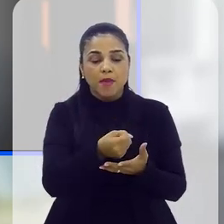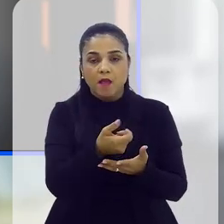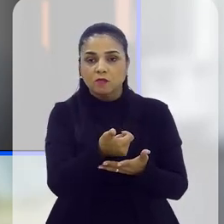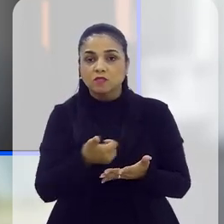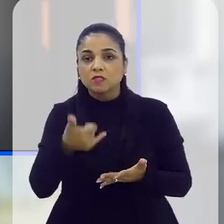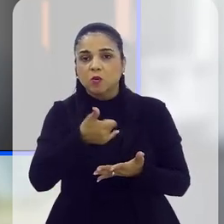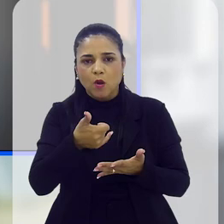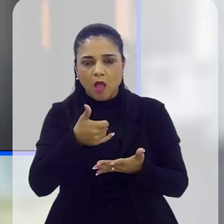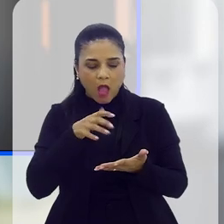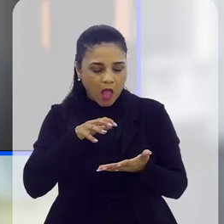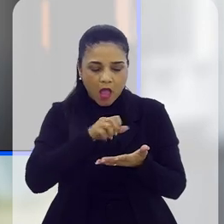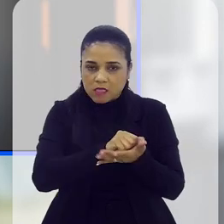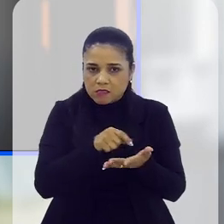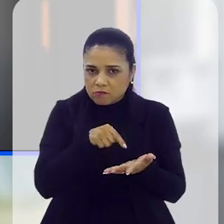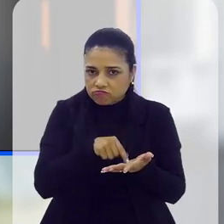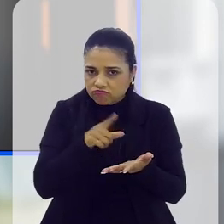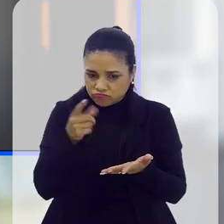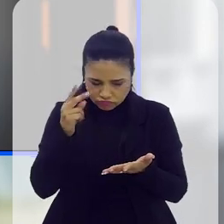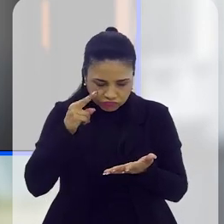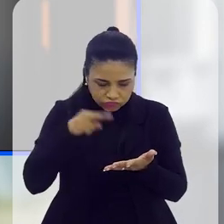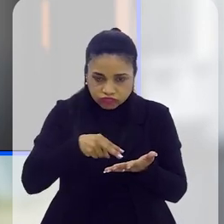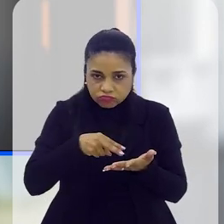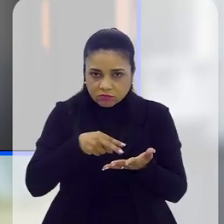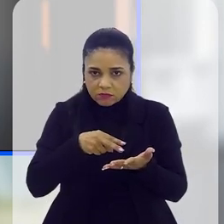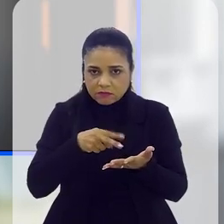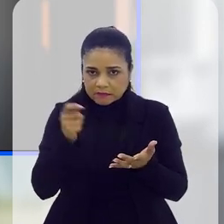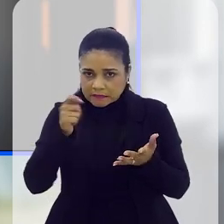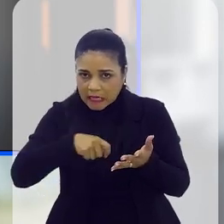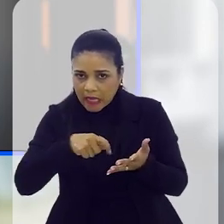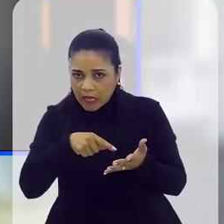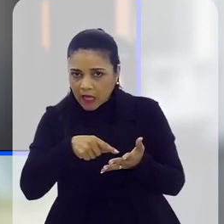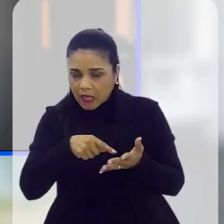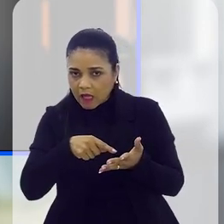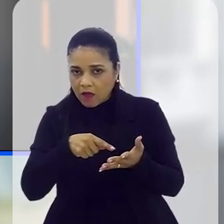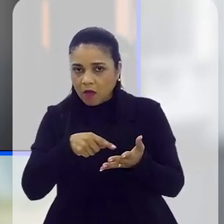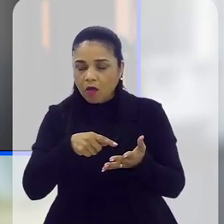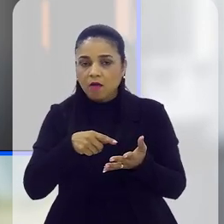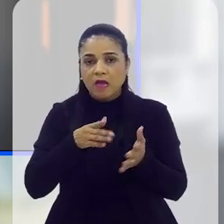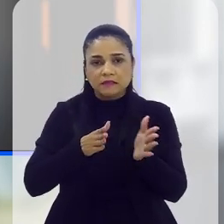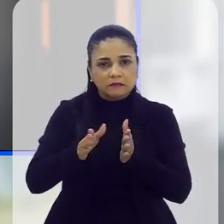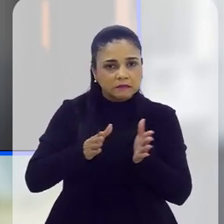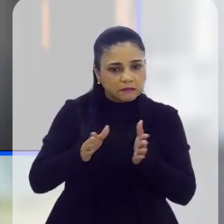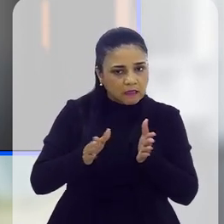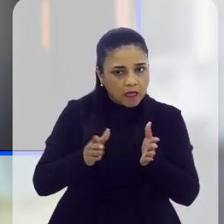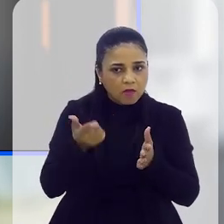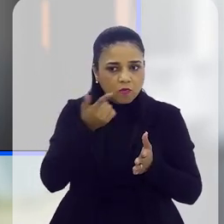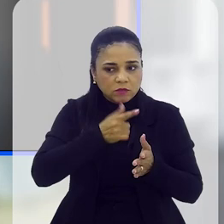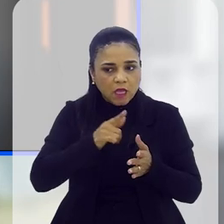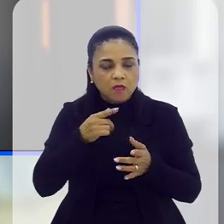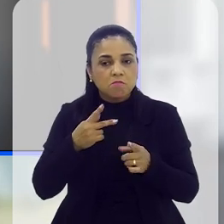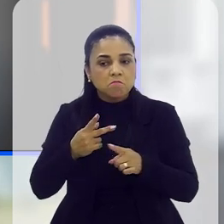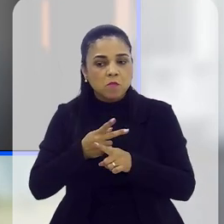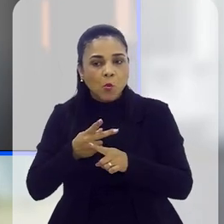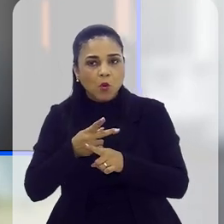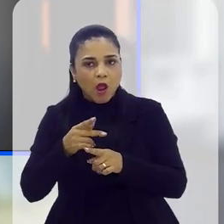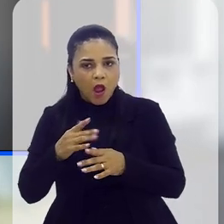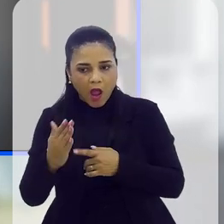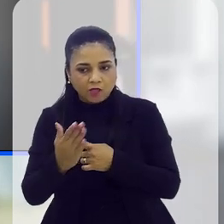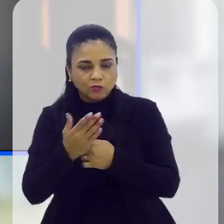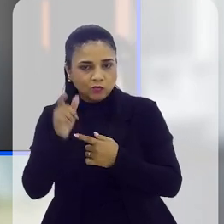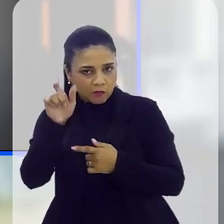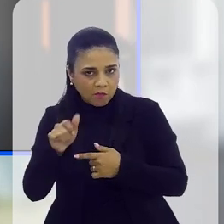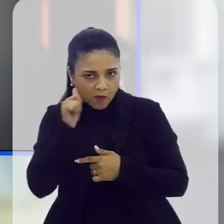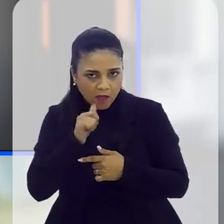pega aquele celular dela, não tem nada registrado ali, e ele não vai conseguir acessar e saber que essa mulher está procurando ajuda e está